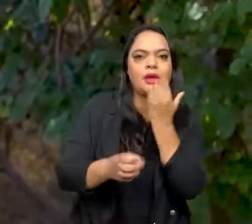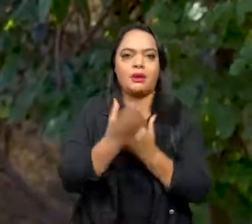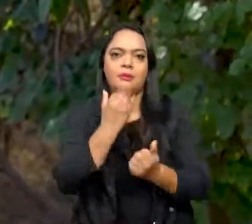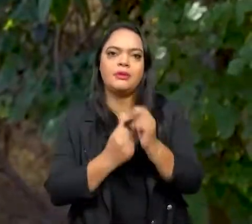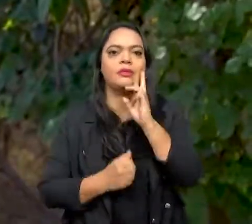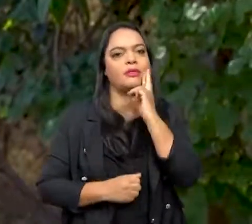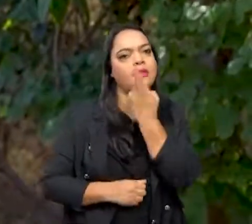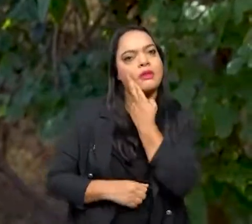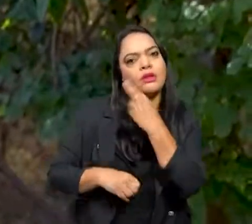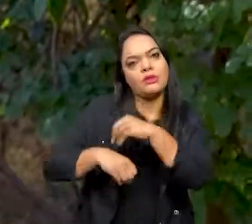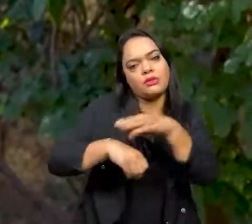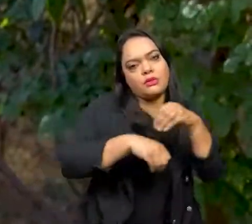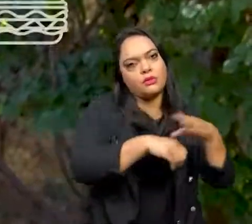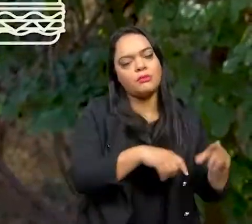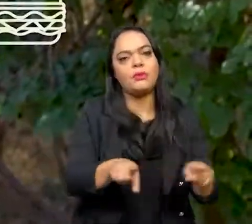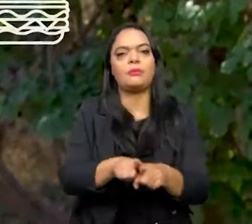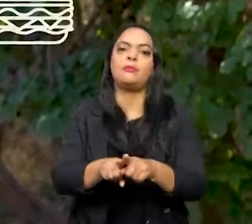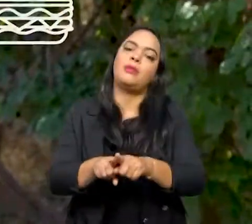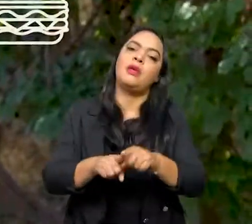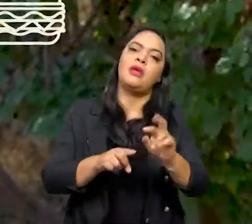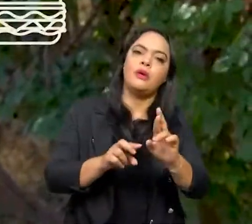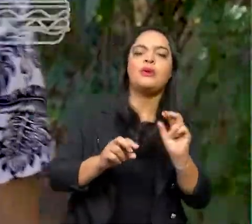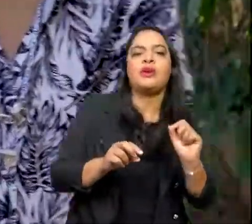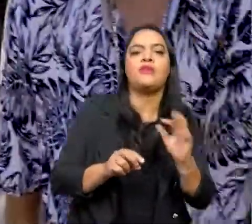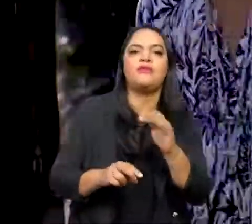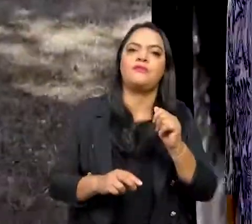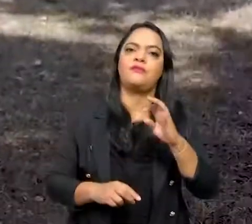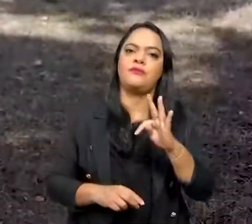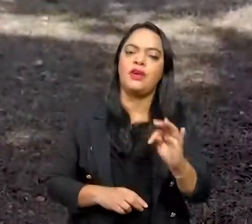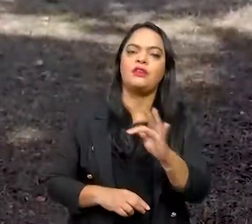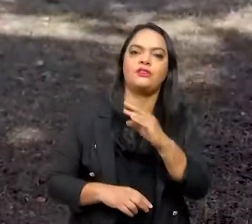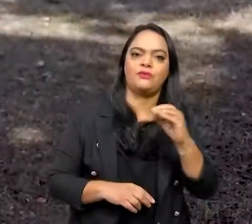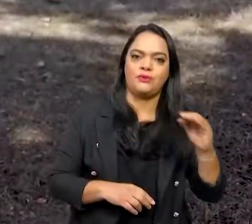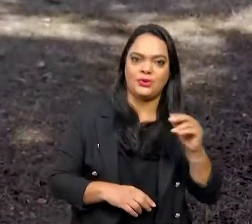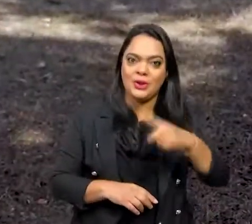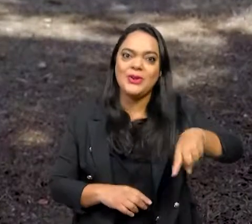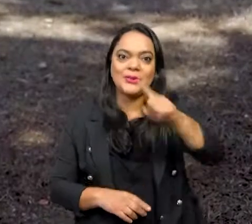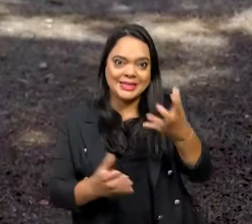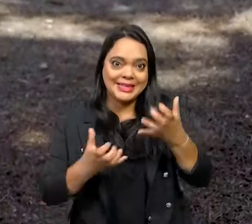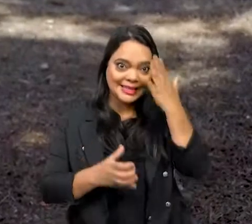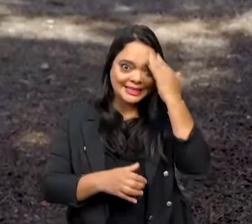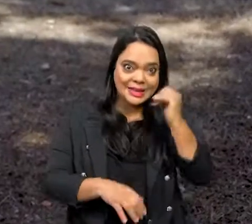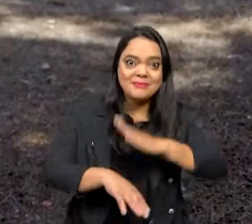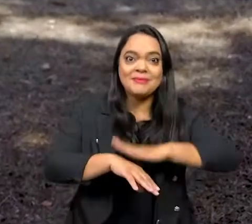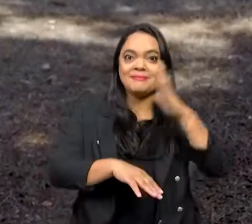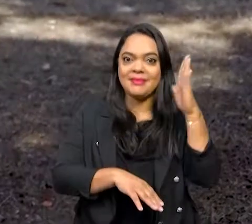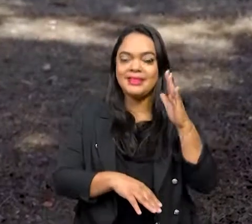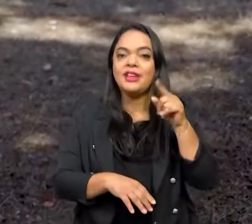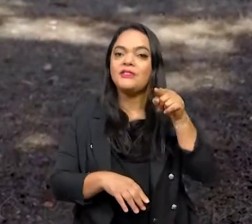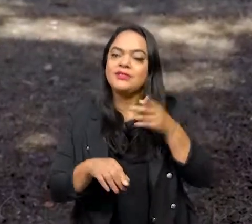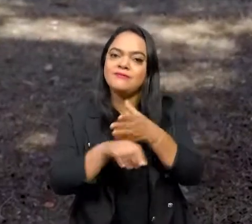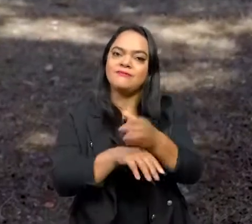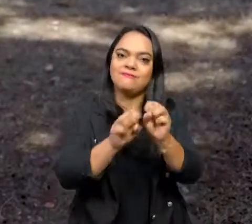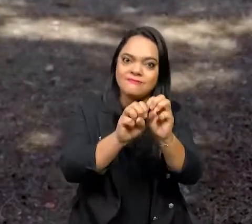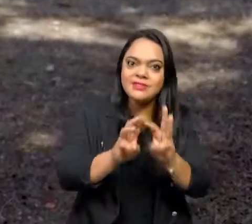restaurantes, distribuidoras, laticínios e redes de fast food. E aí, tá afim de saber mais? Então corre lá no site fec